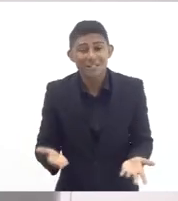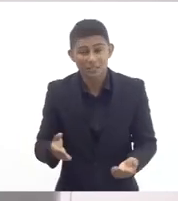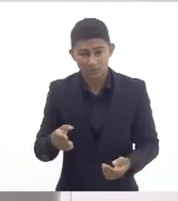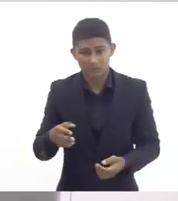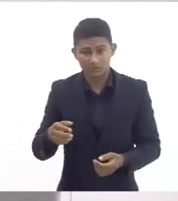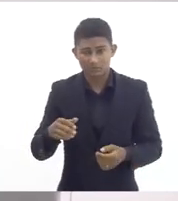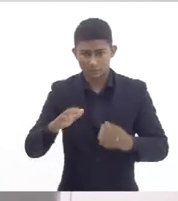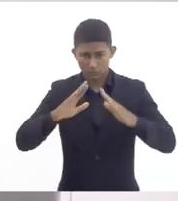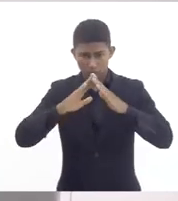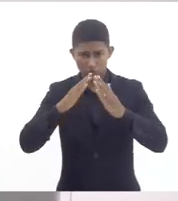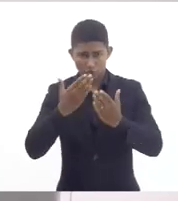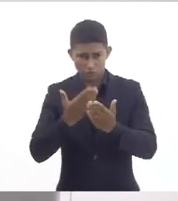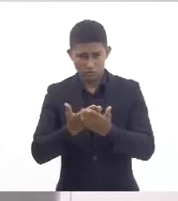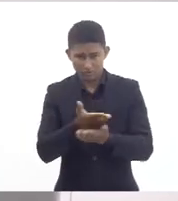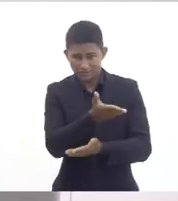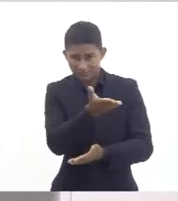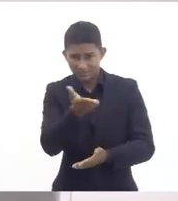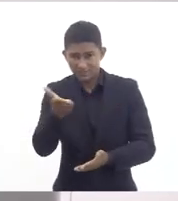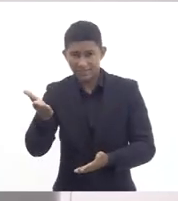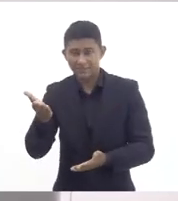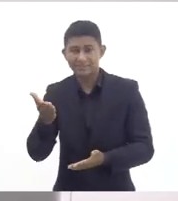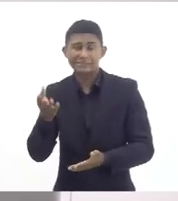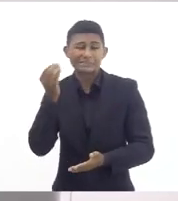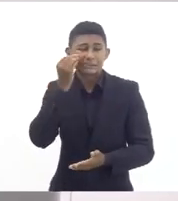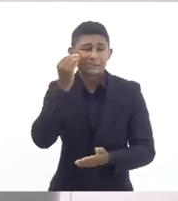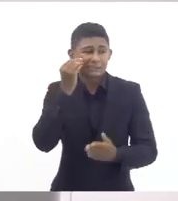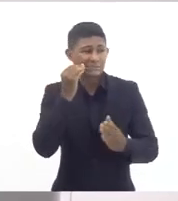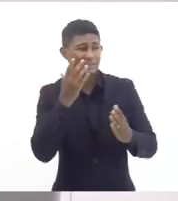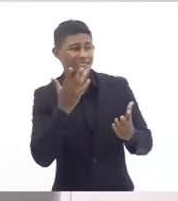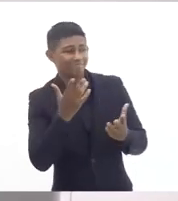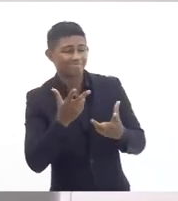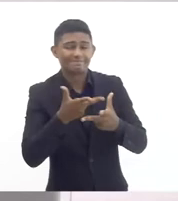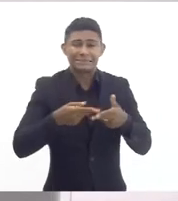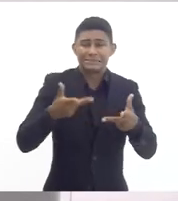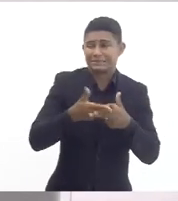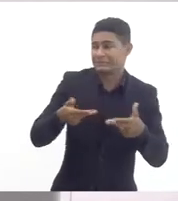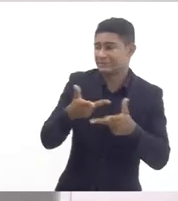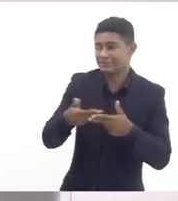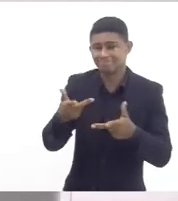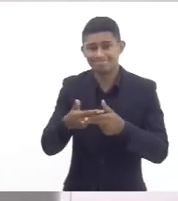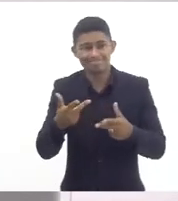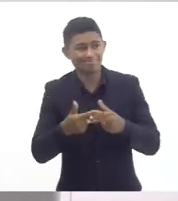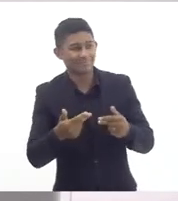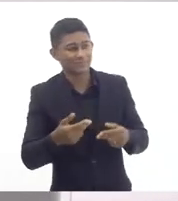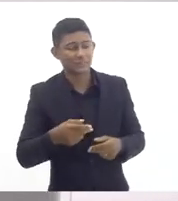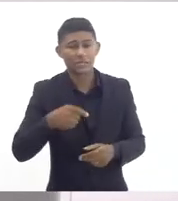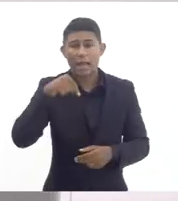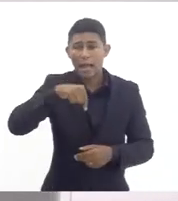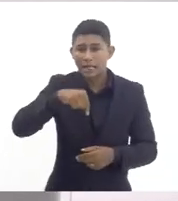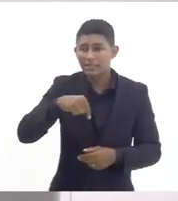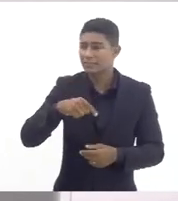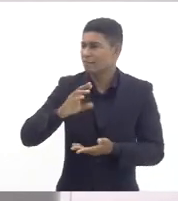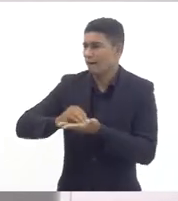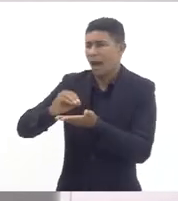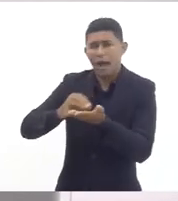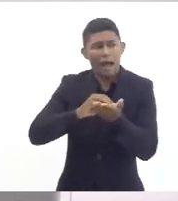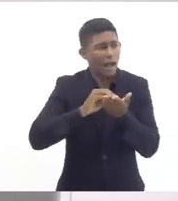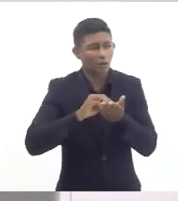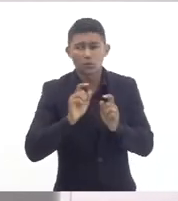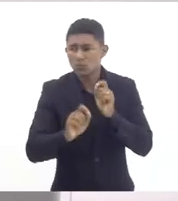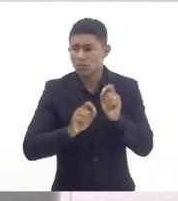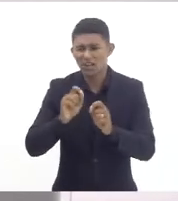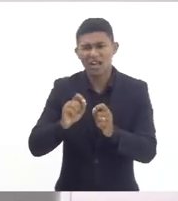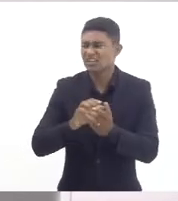isso e não expor de forma clara qual é a sua deficiência e ela vai